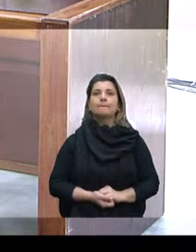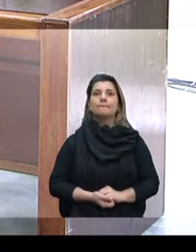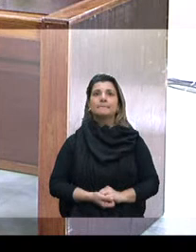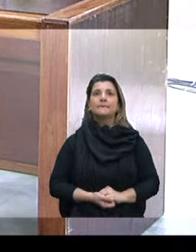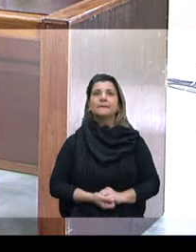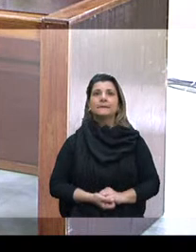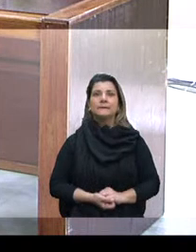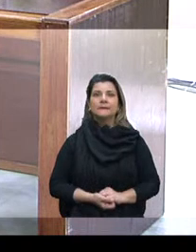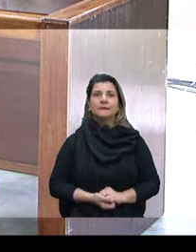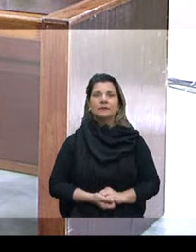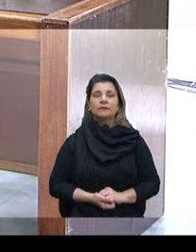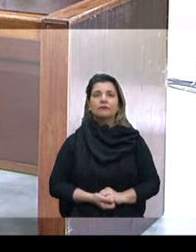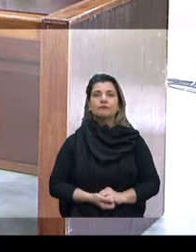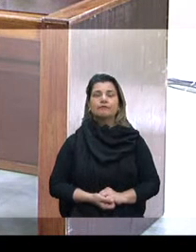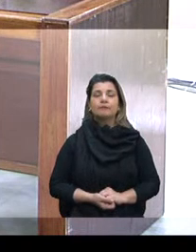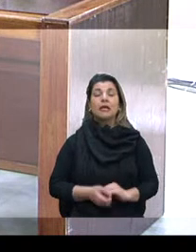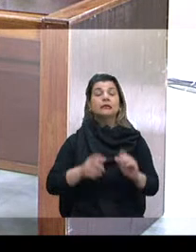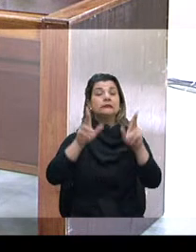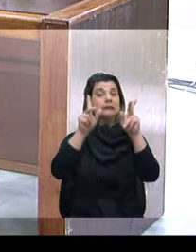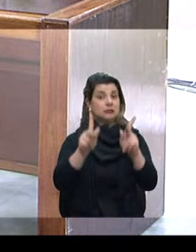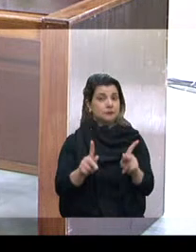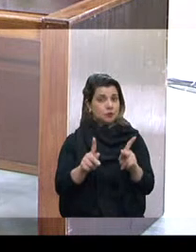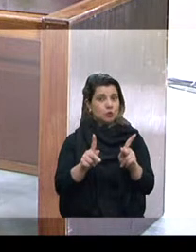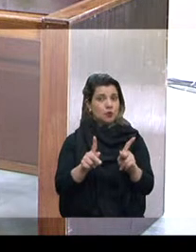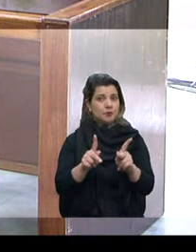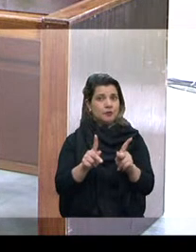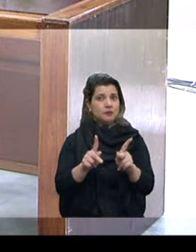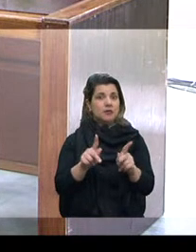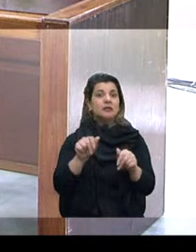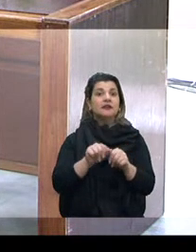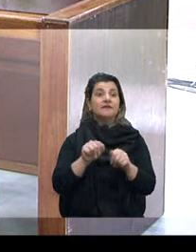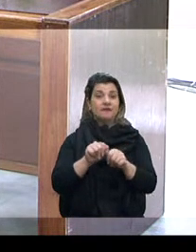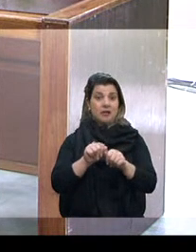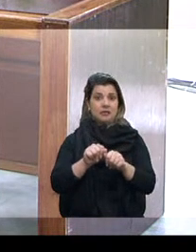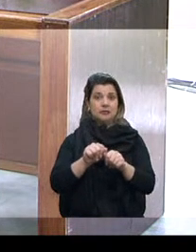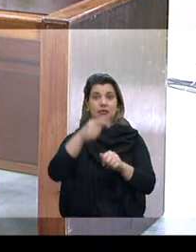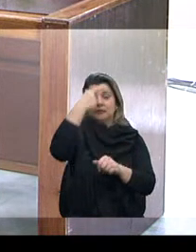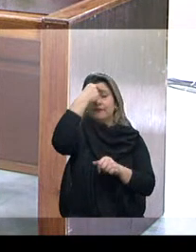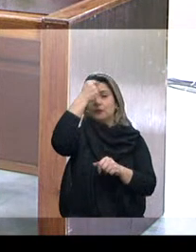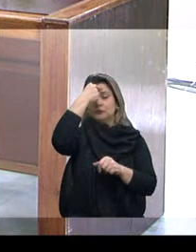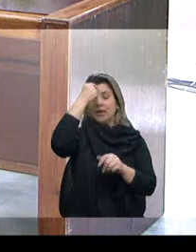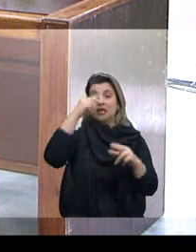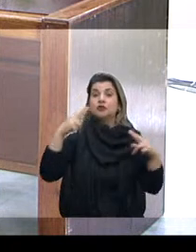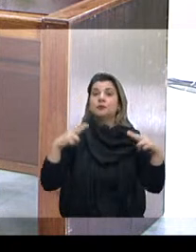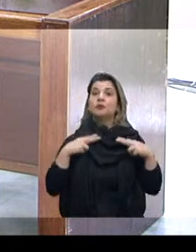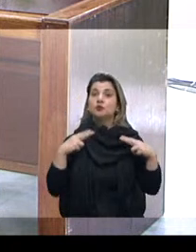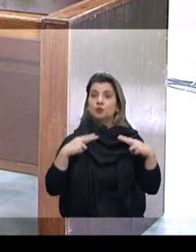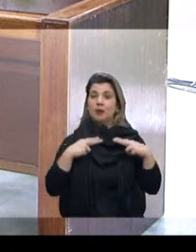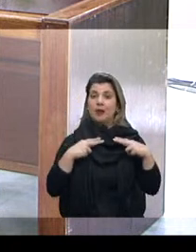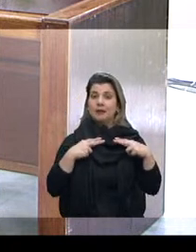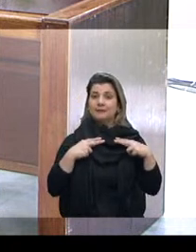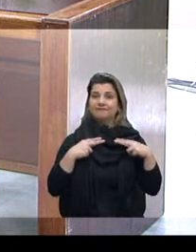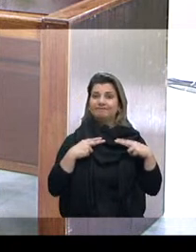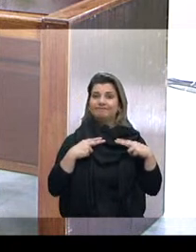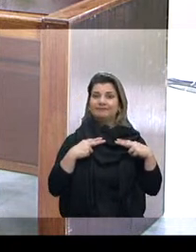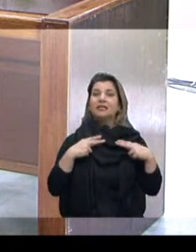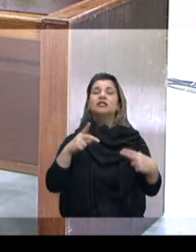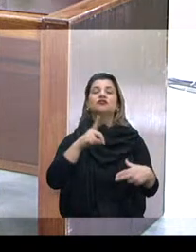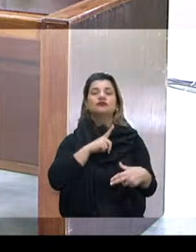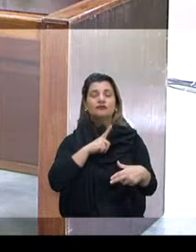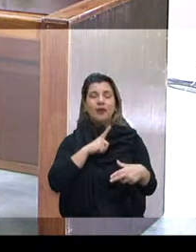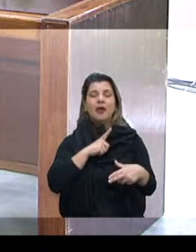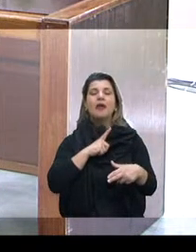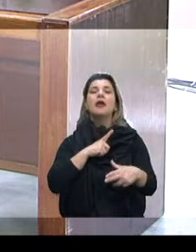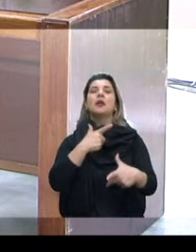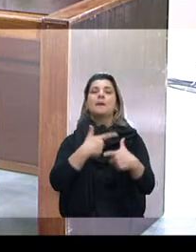que dos que fazem curso superior privado, dois terços tiveram problema de continuar com